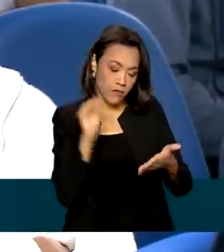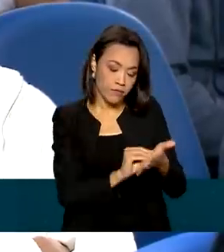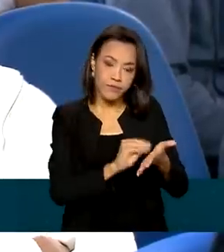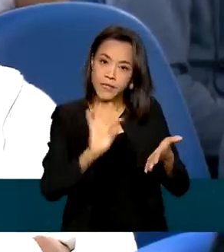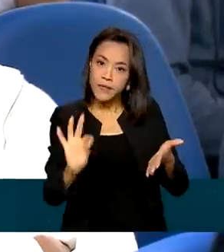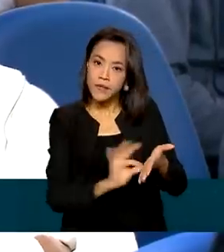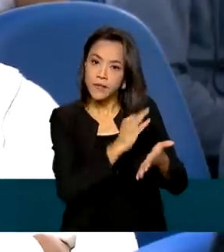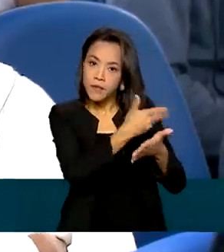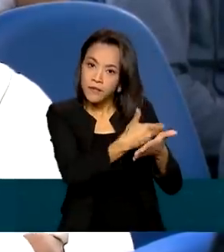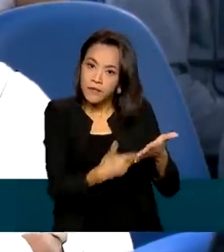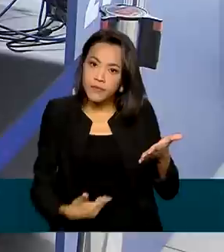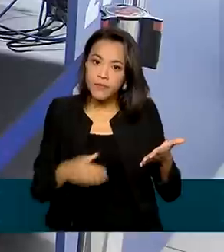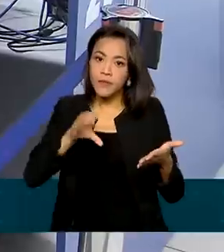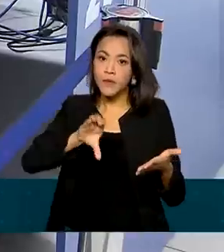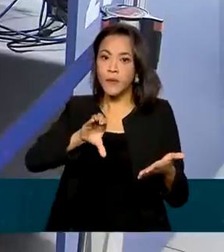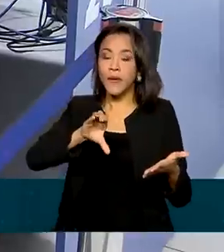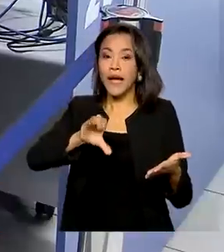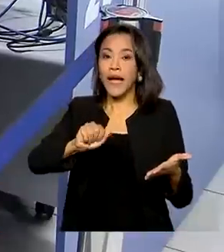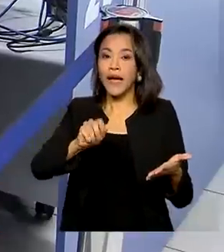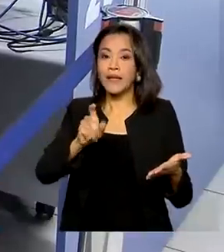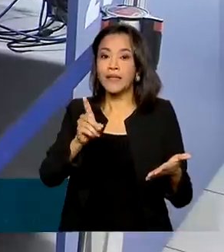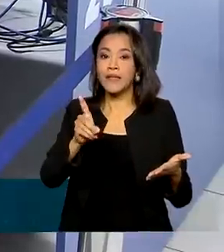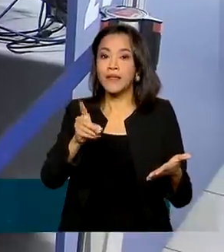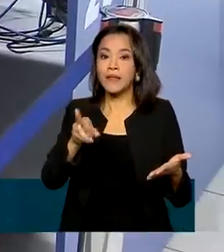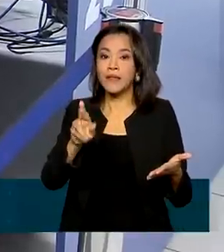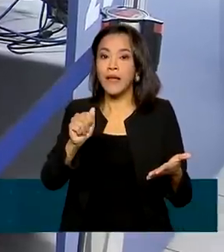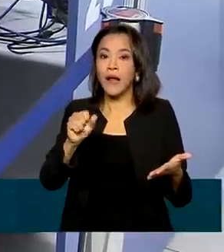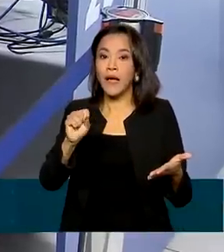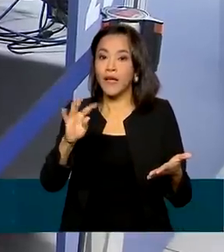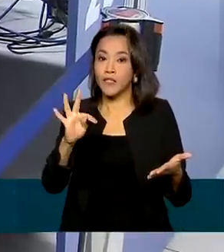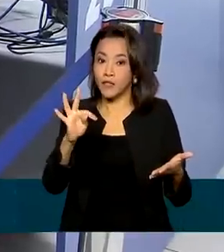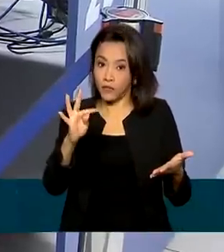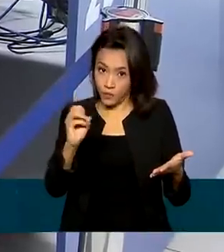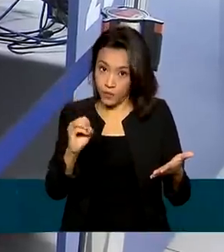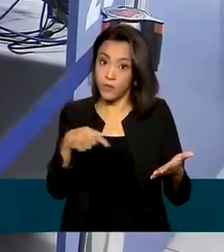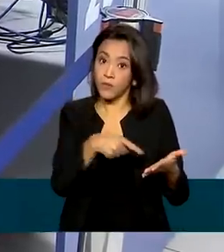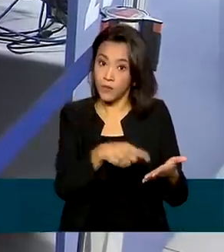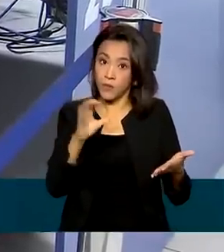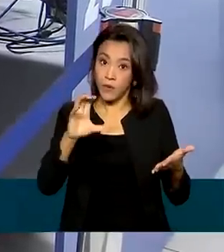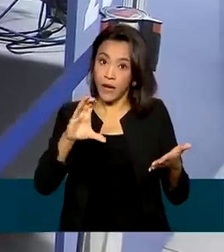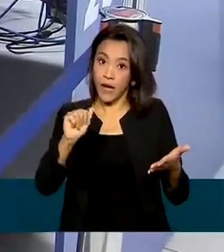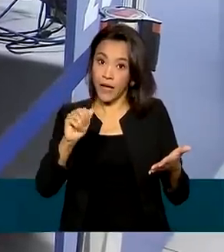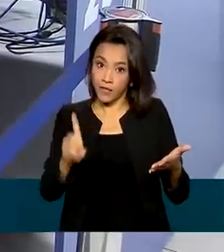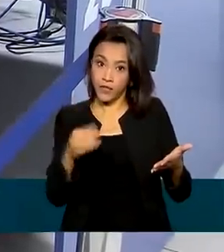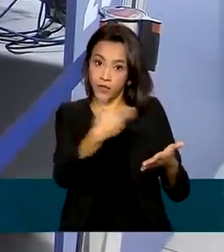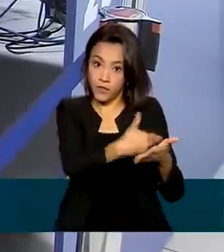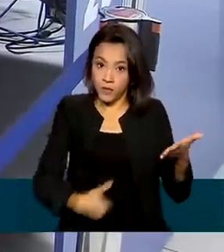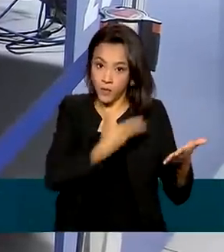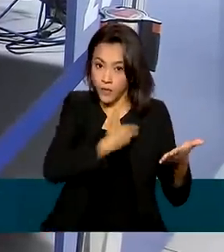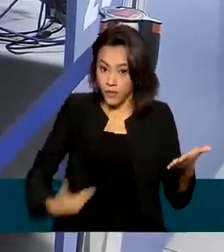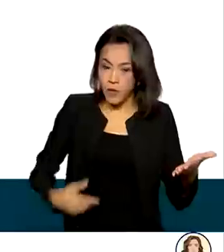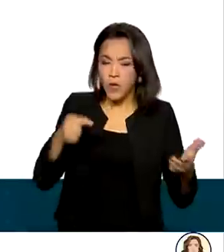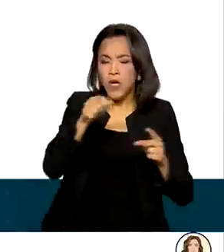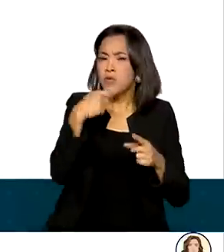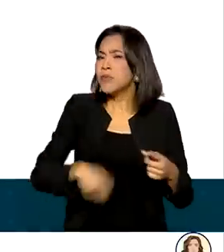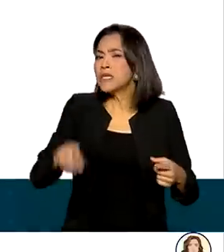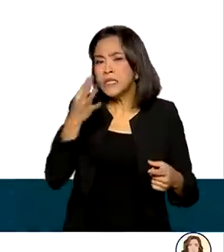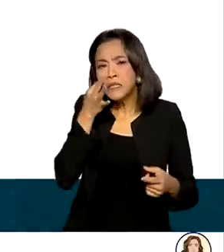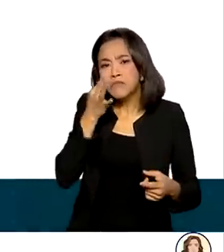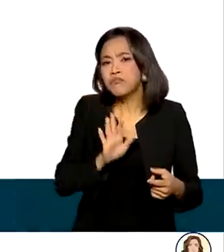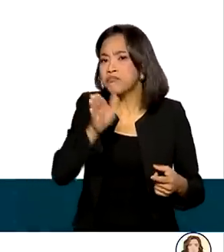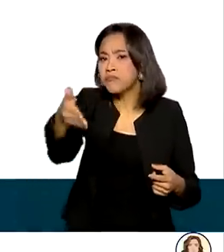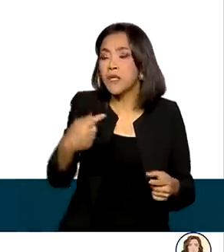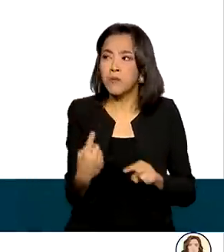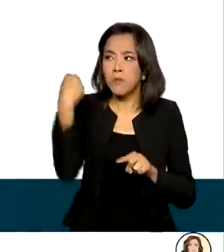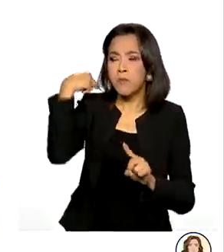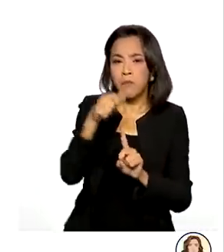garantir o pagamento. Mas não é necessário ir até um posto. Em março, o Ministério da Cidadania lançou um